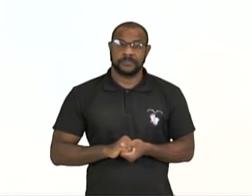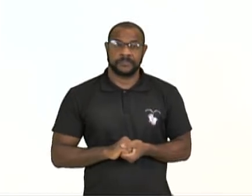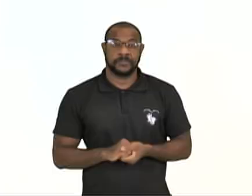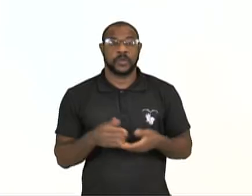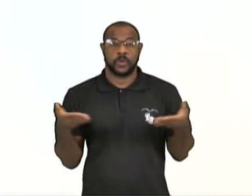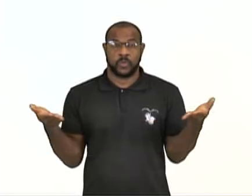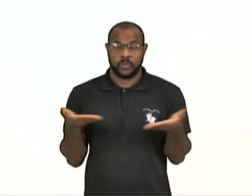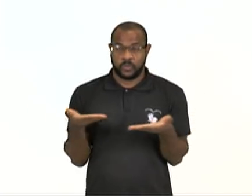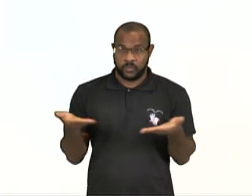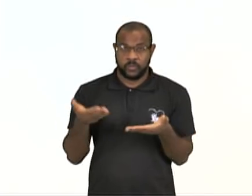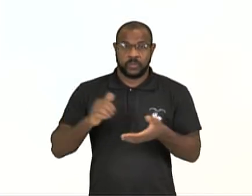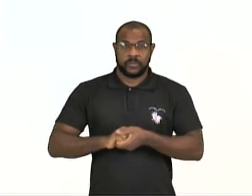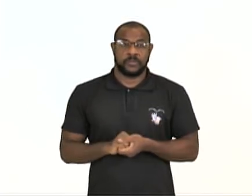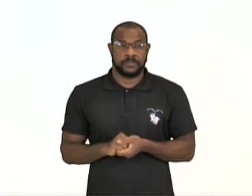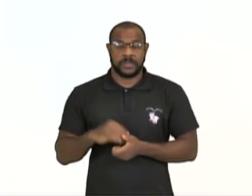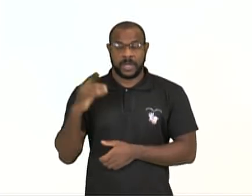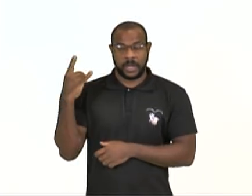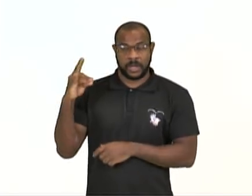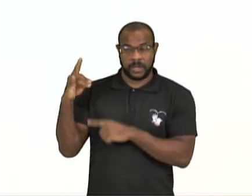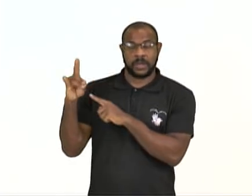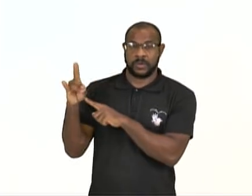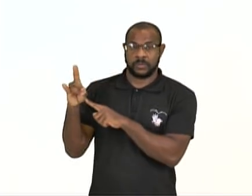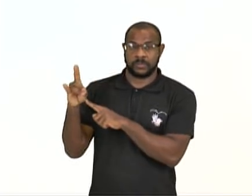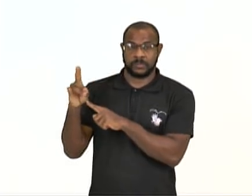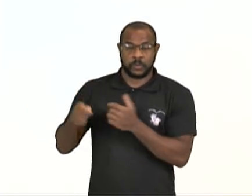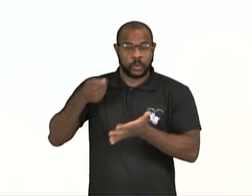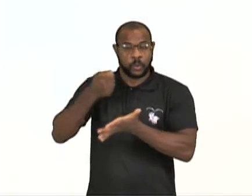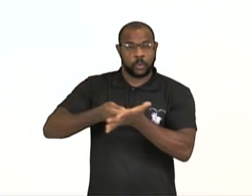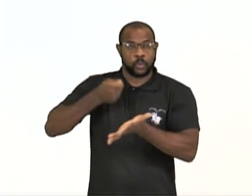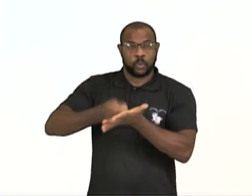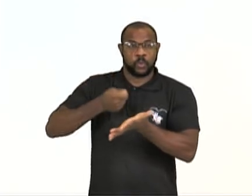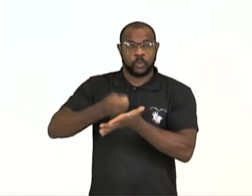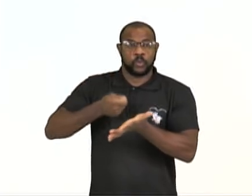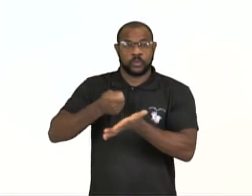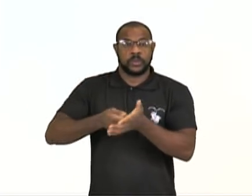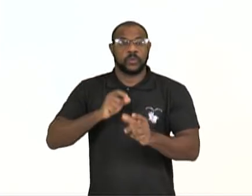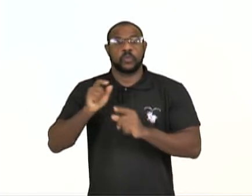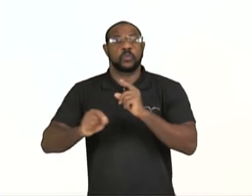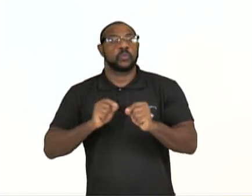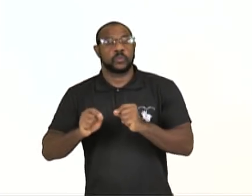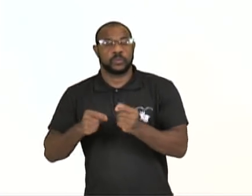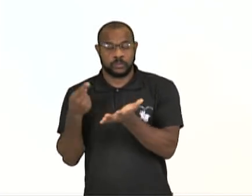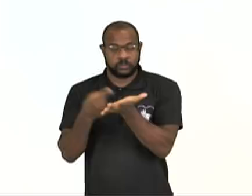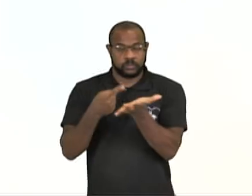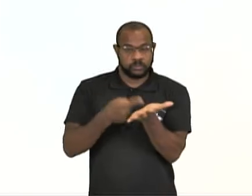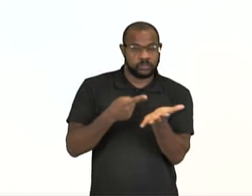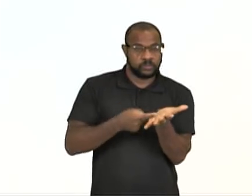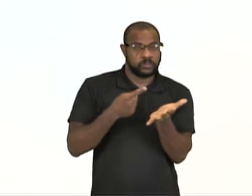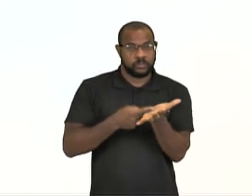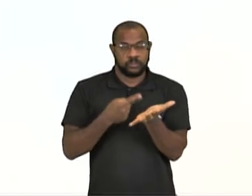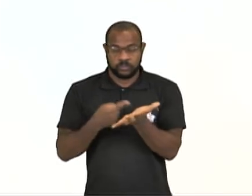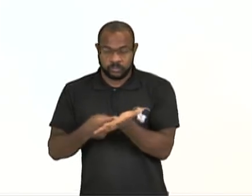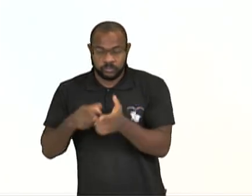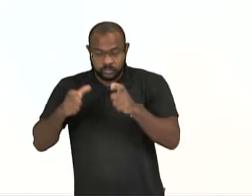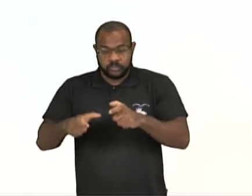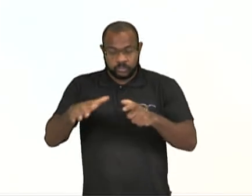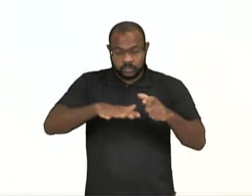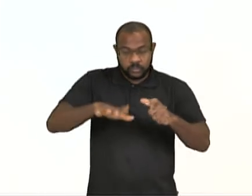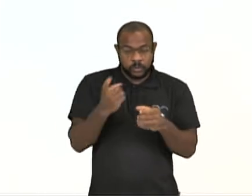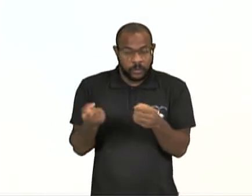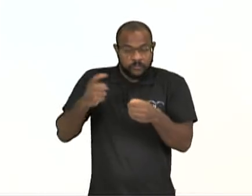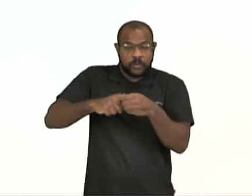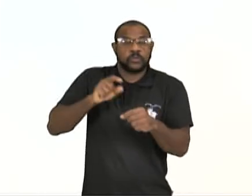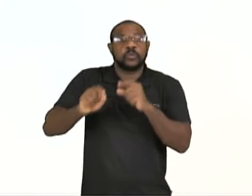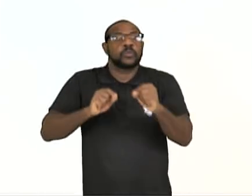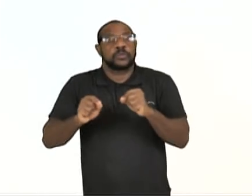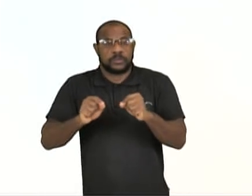Atualmente, a Bolívia reivindica na Corte Internacional de Haia o retorno